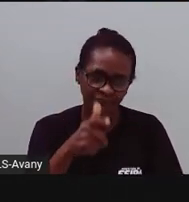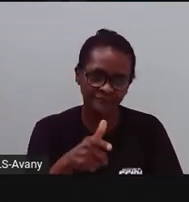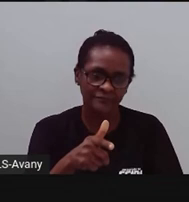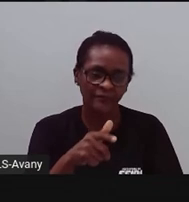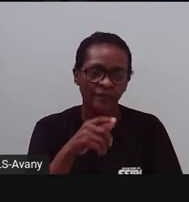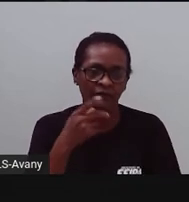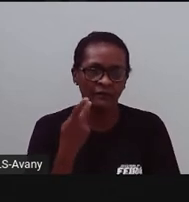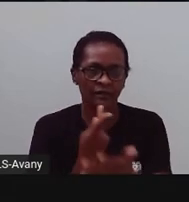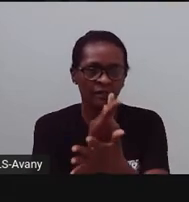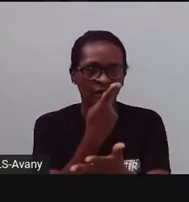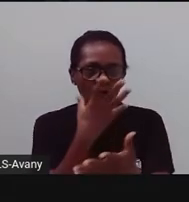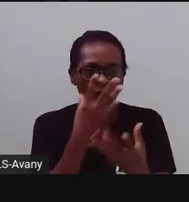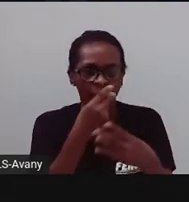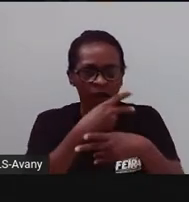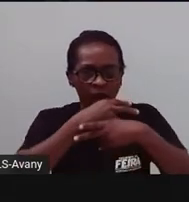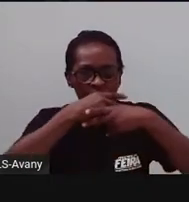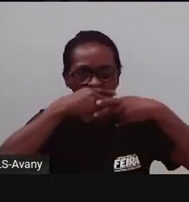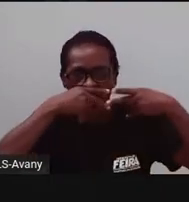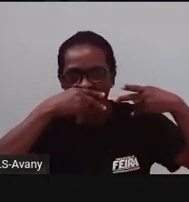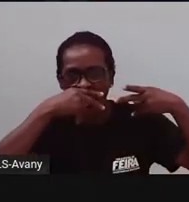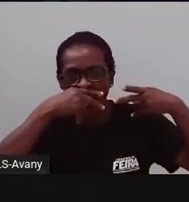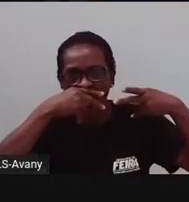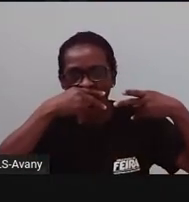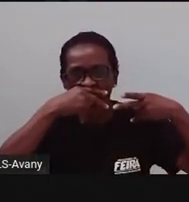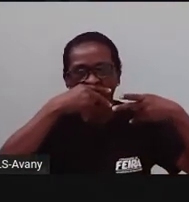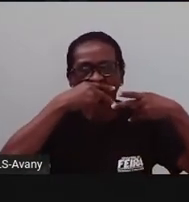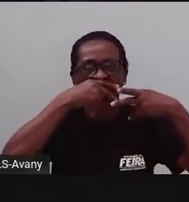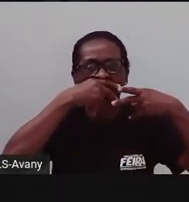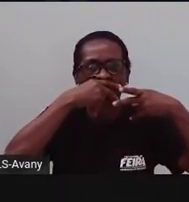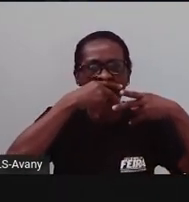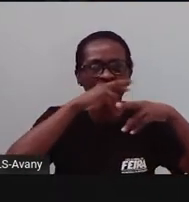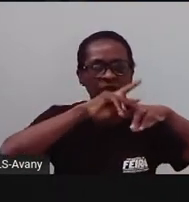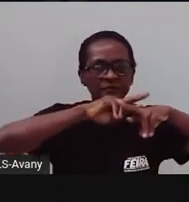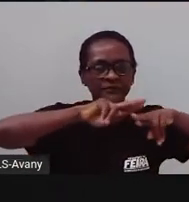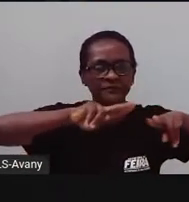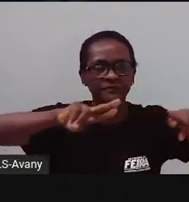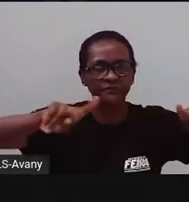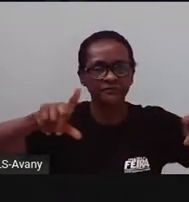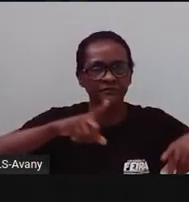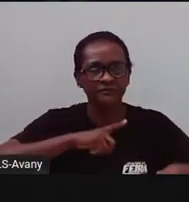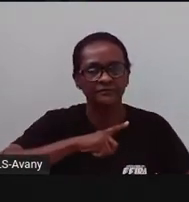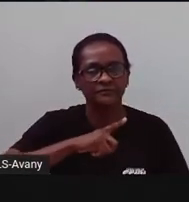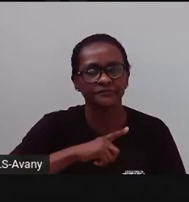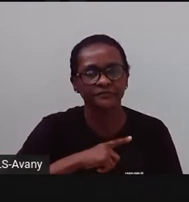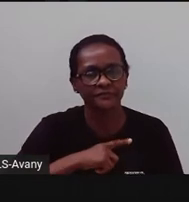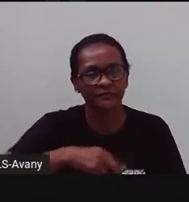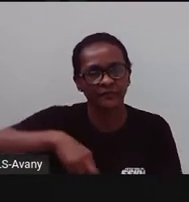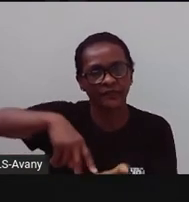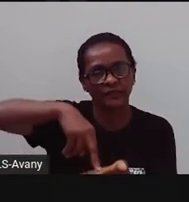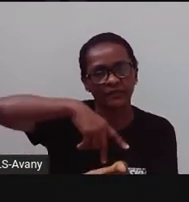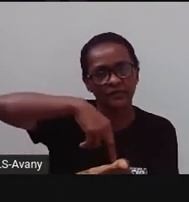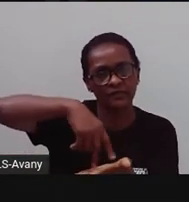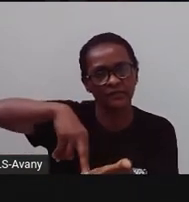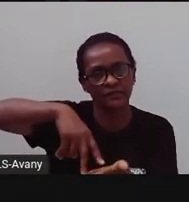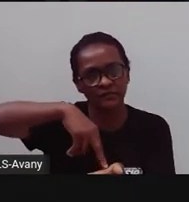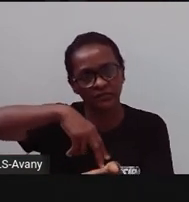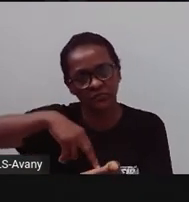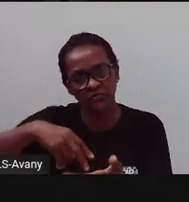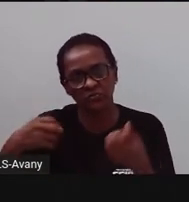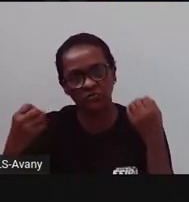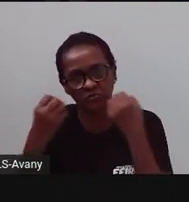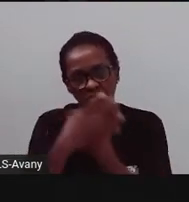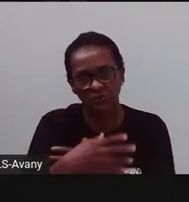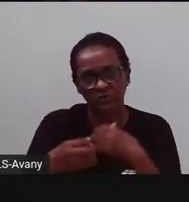acontecem várias coisas, apresentações, cursos. Lá tem gente que faz teatro, dança, música. É